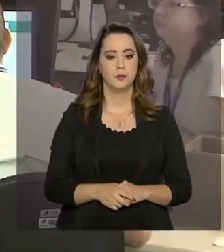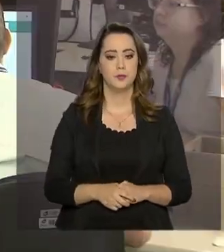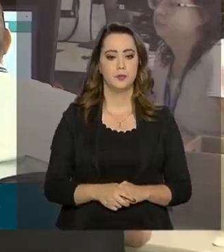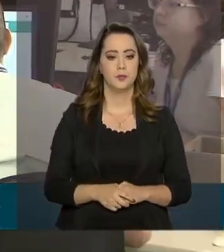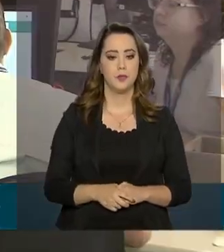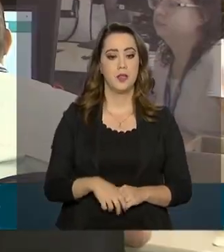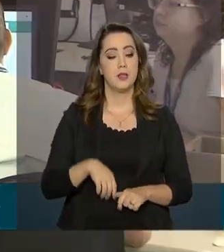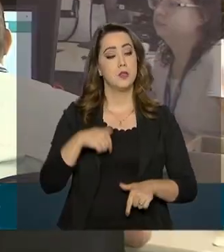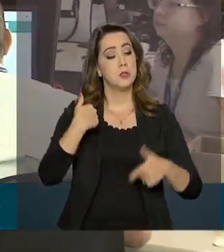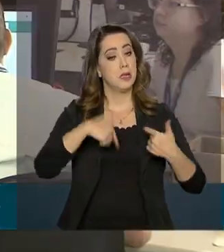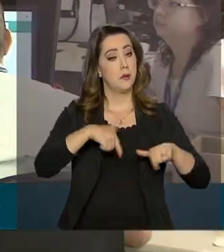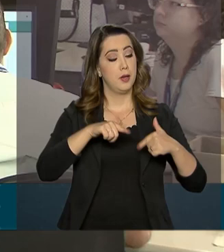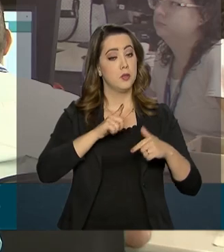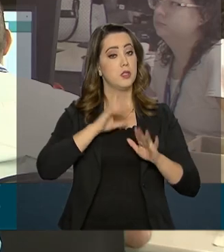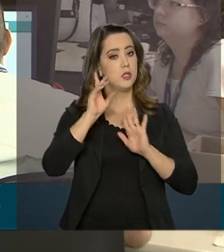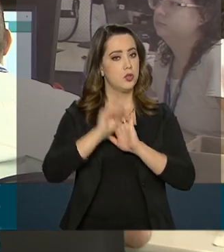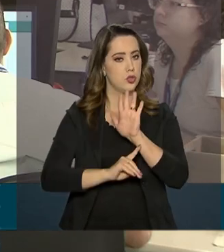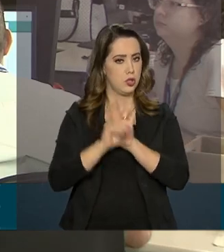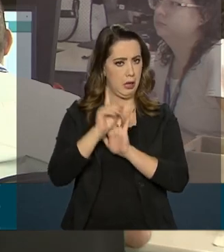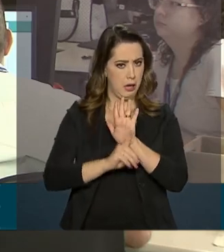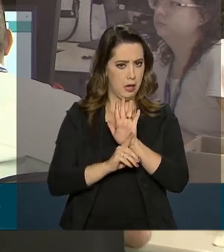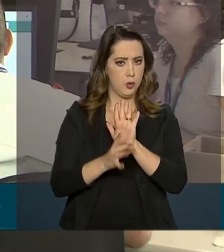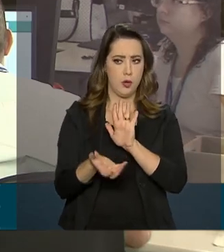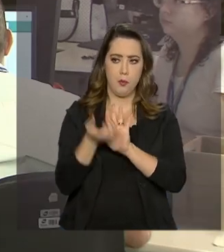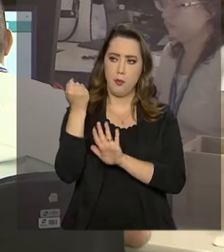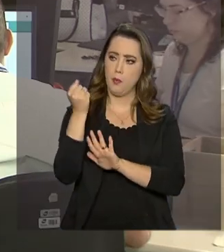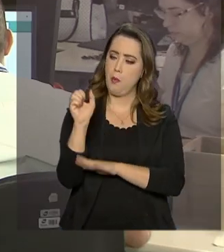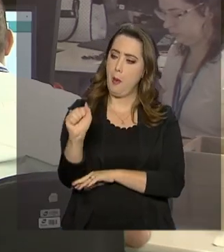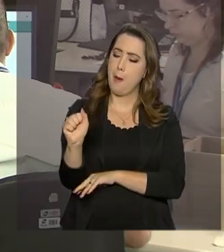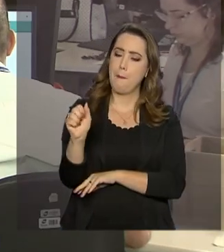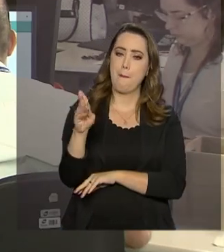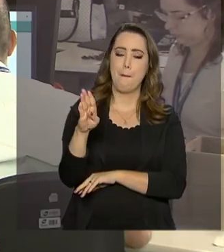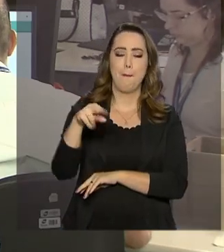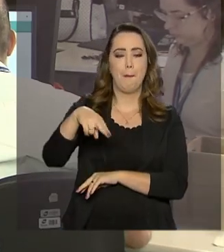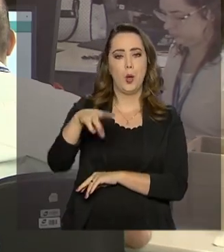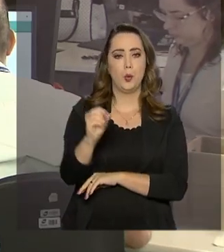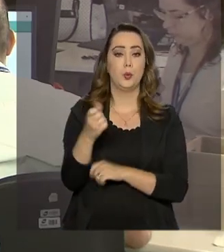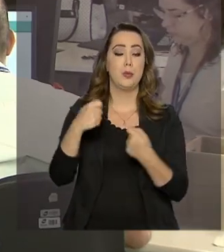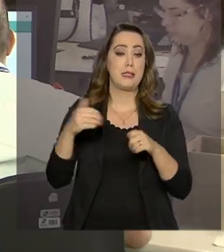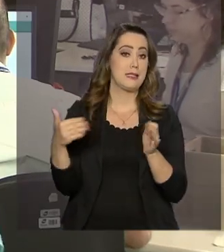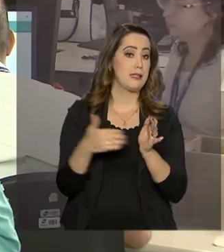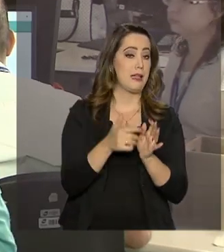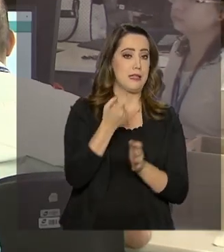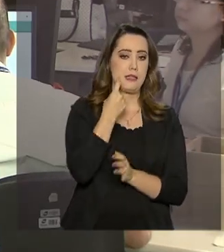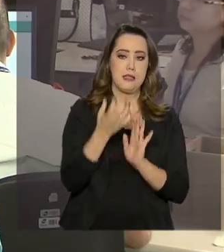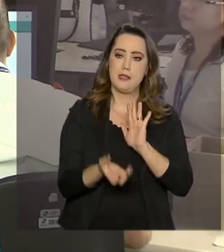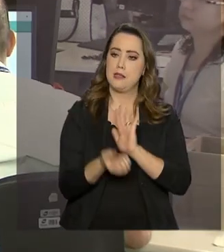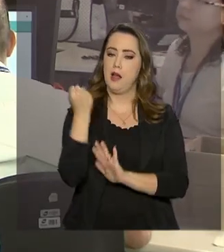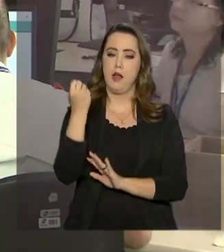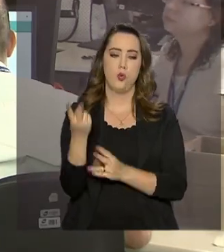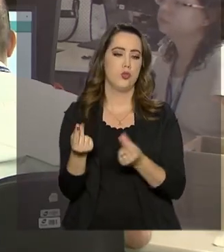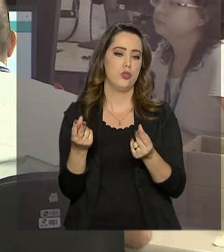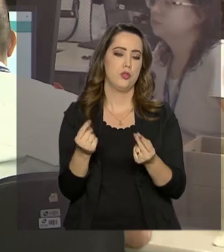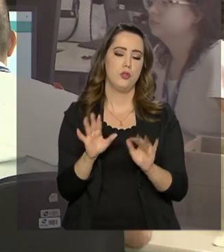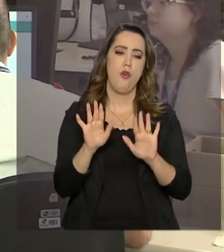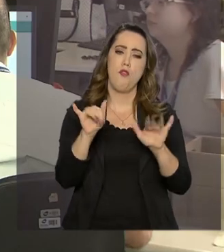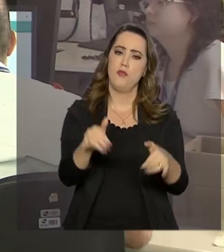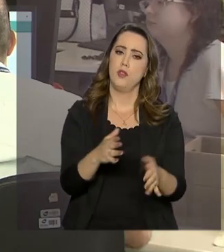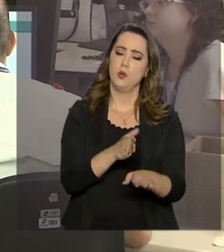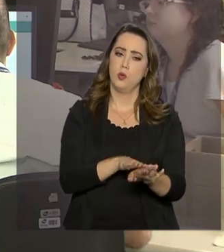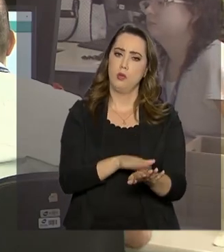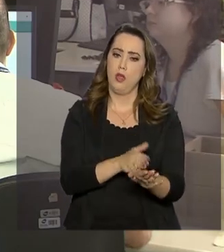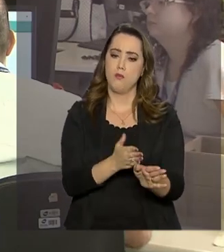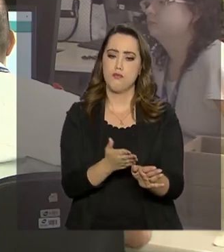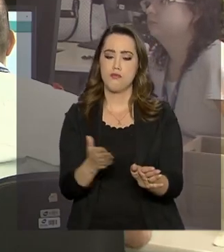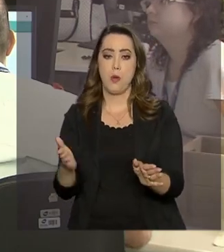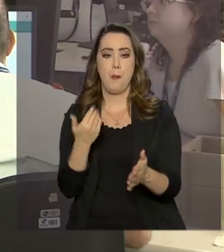ao abono salarial 2018-2019 precisam sacar o benefício até sexta-feira, 28 de junho. Terminado o prazo,